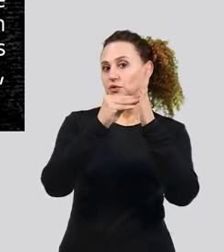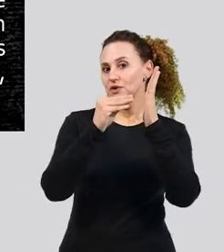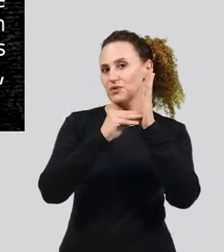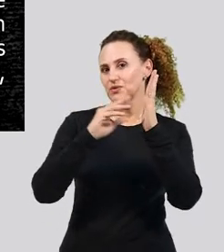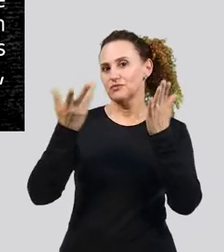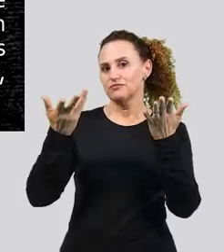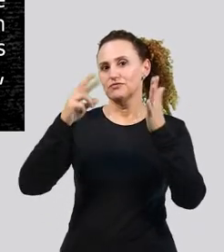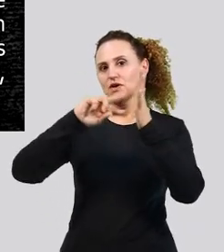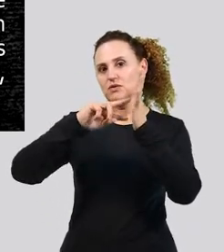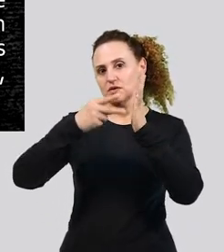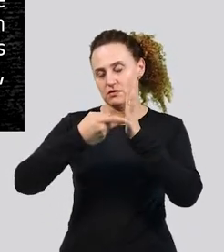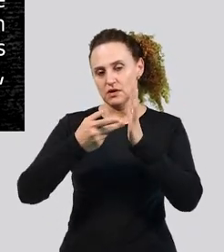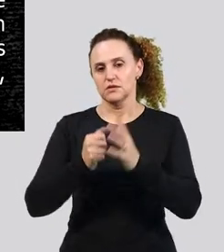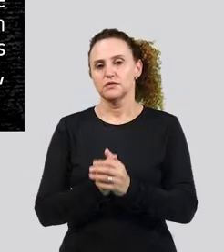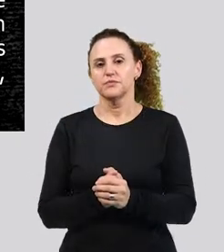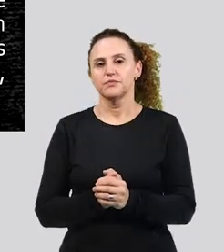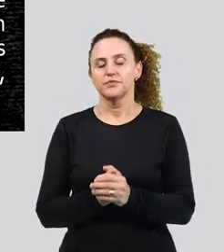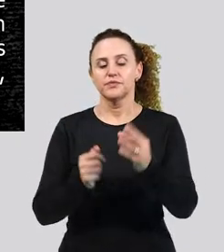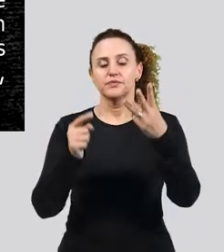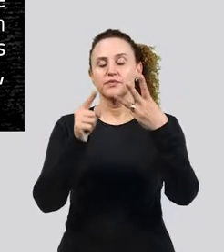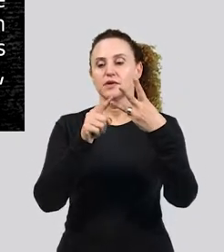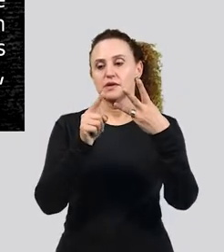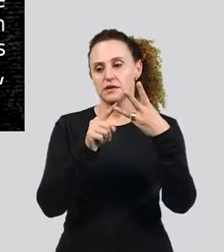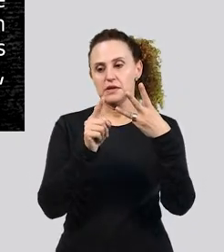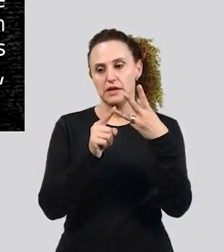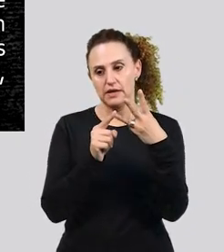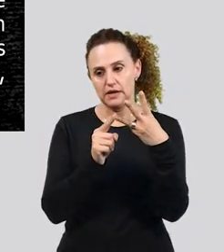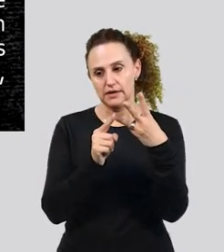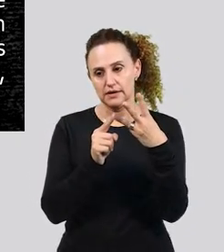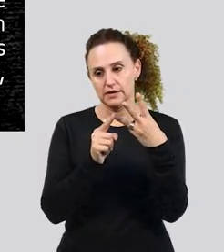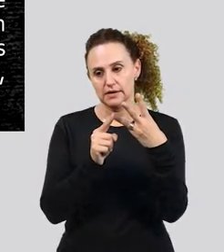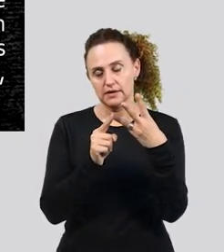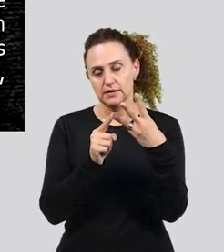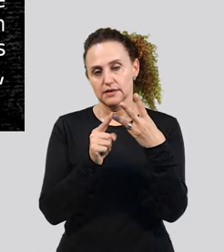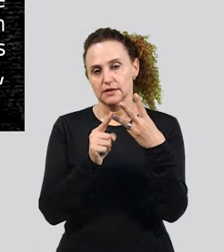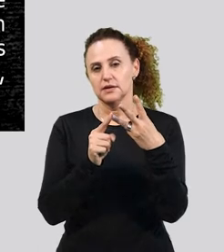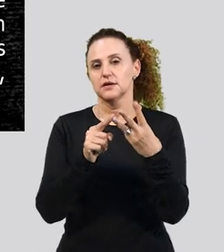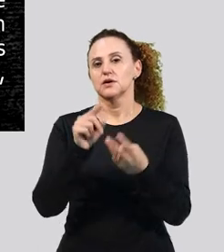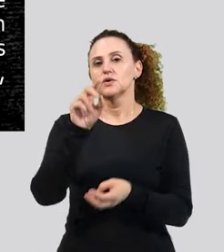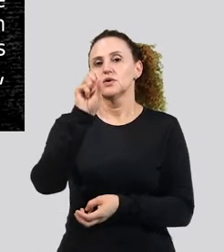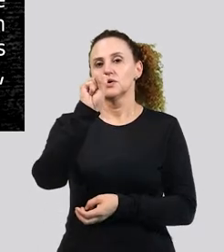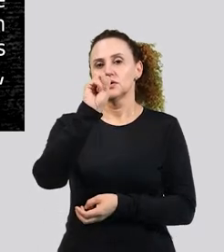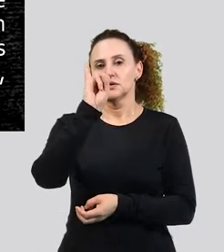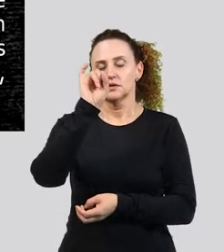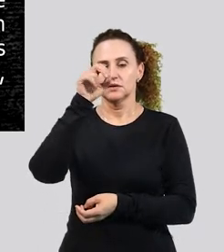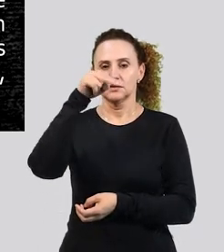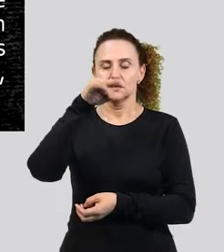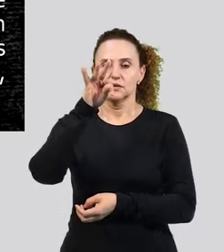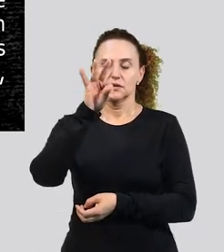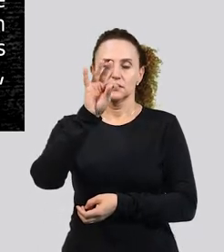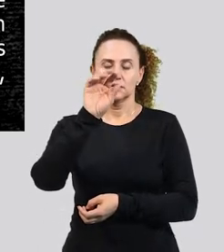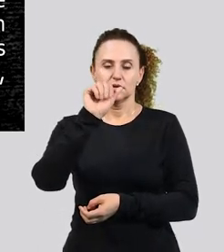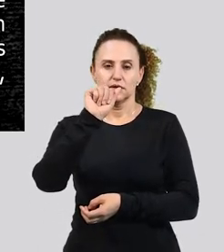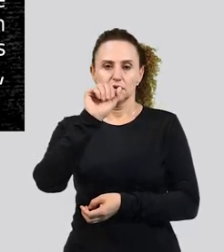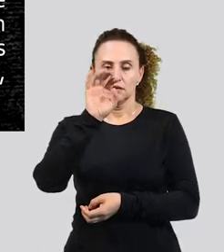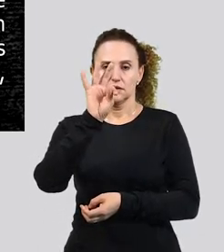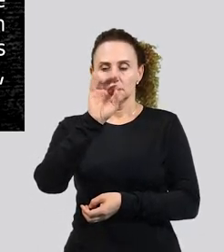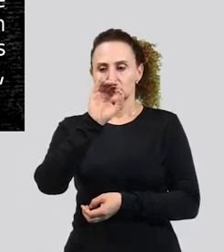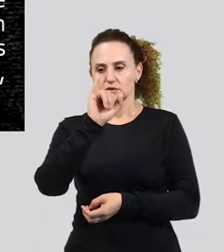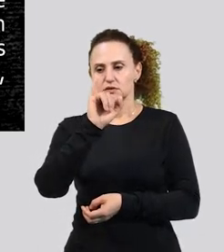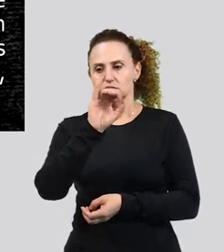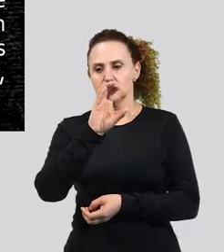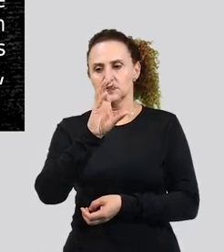critério sintático que leva em consideração a relação significativa e gramatical que o vocábulo apresenta em um dado